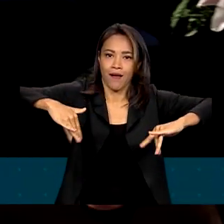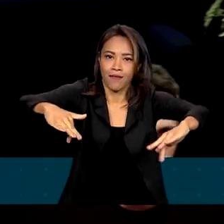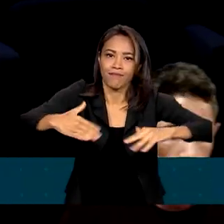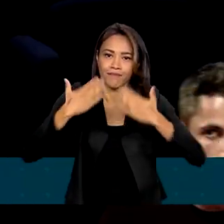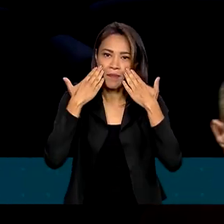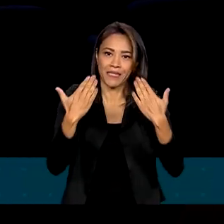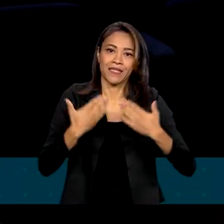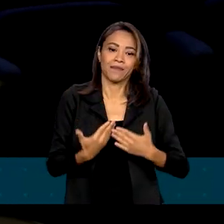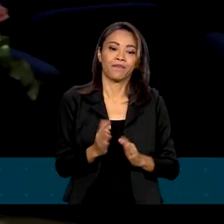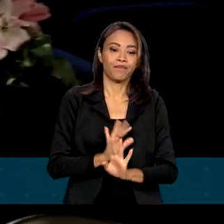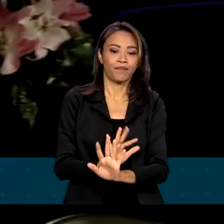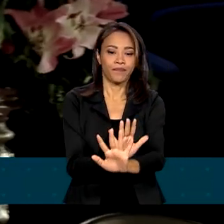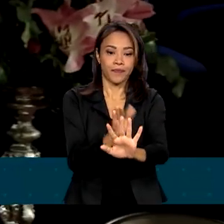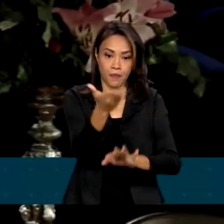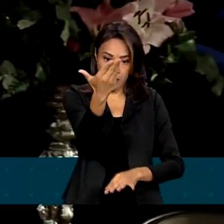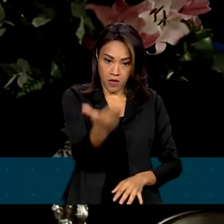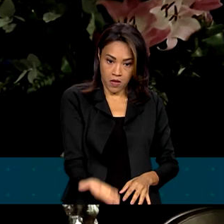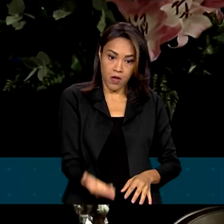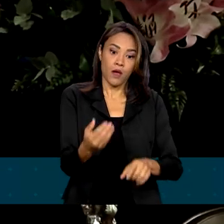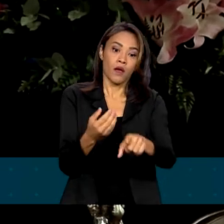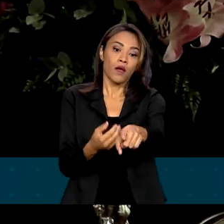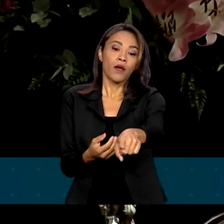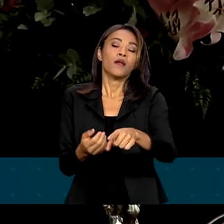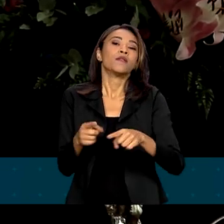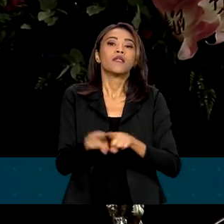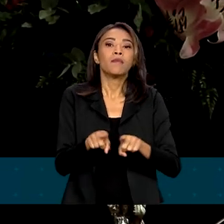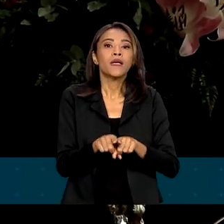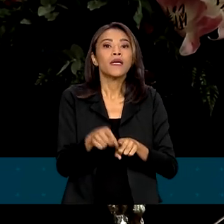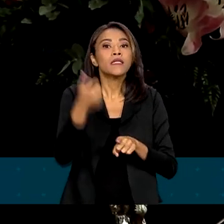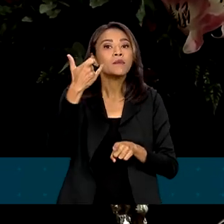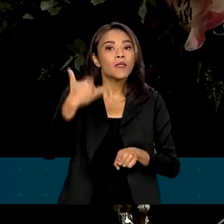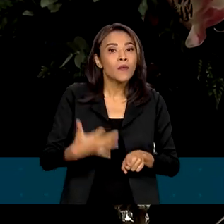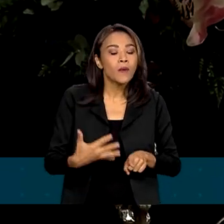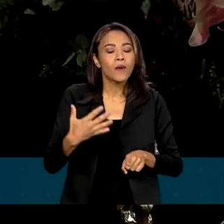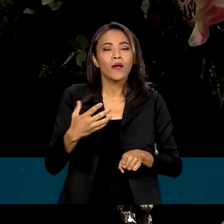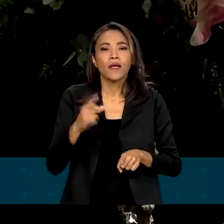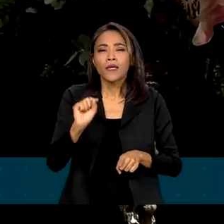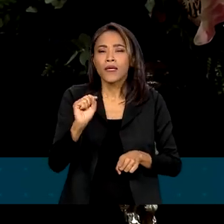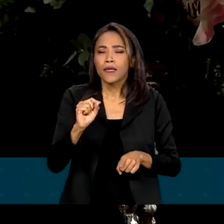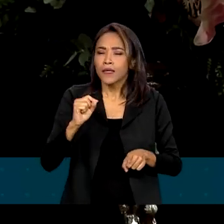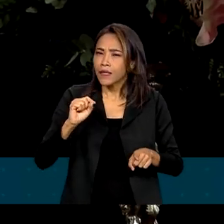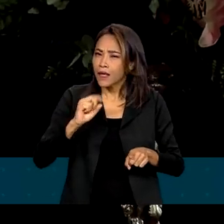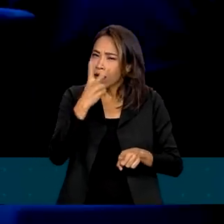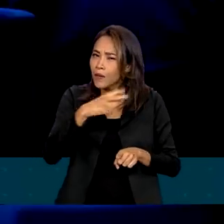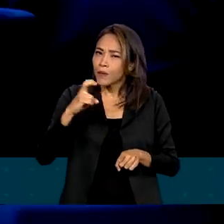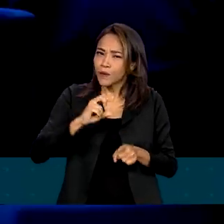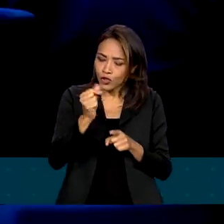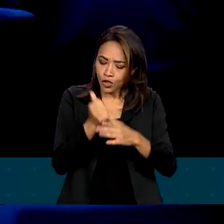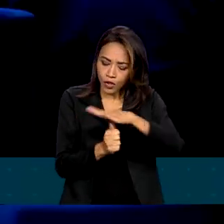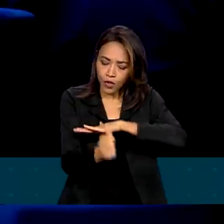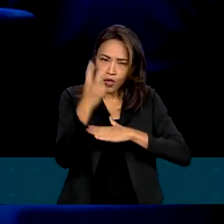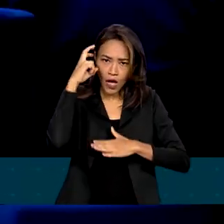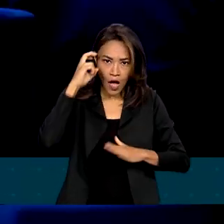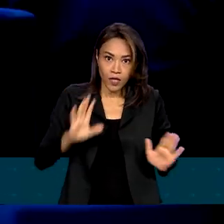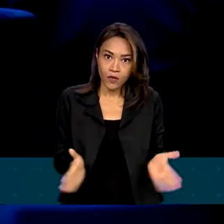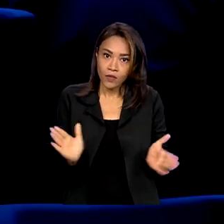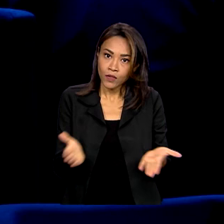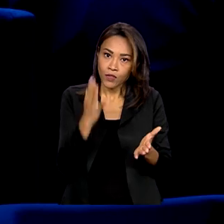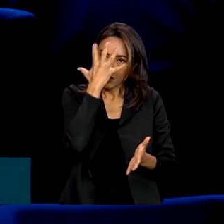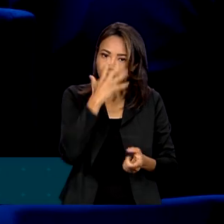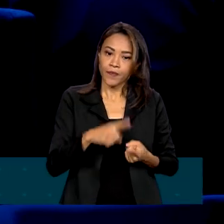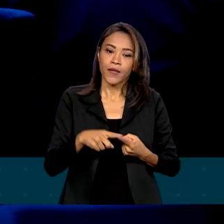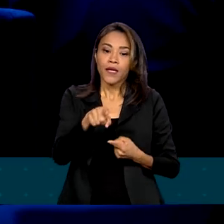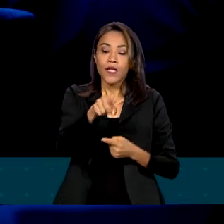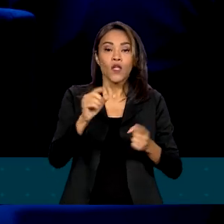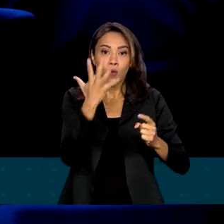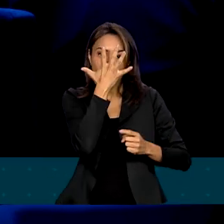presidente da Embratur, Marcelo Freixo, os investimentos na cultura ajudam a incentivar o turismo. No carnaval ganha o dono do hotel,